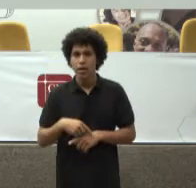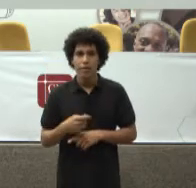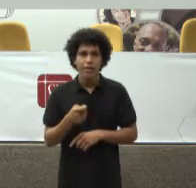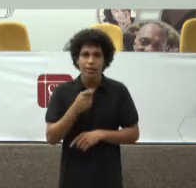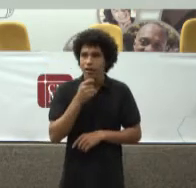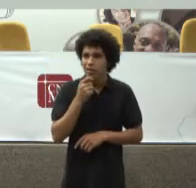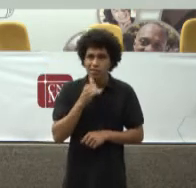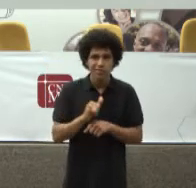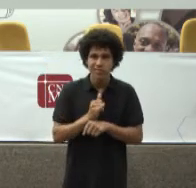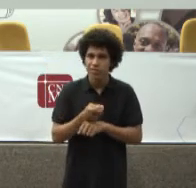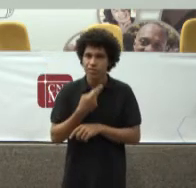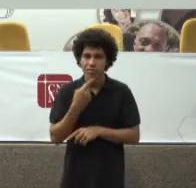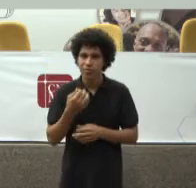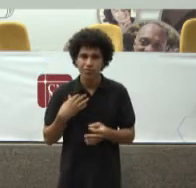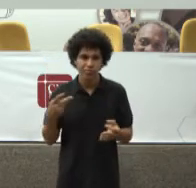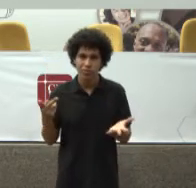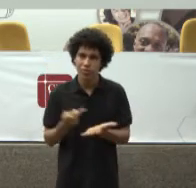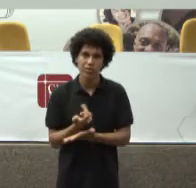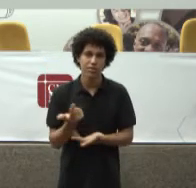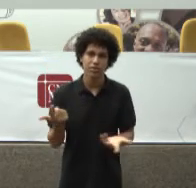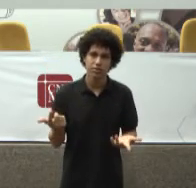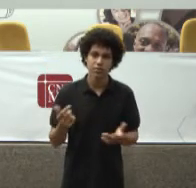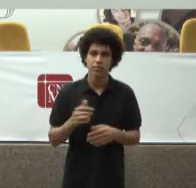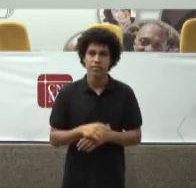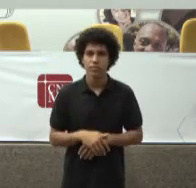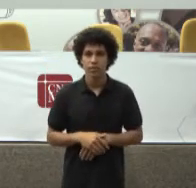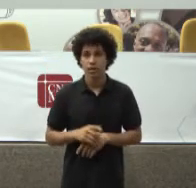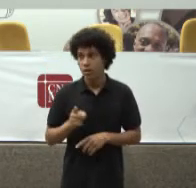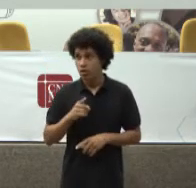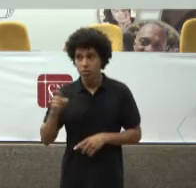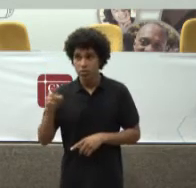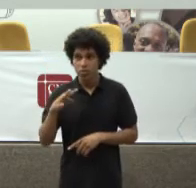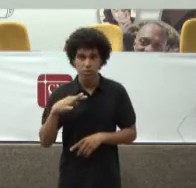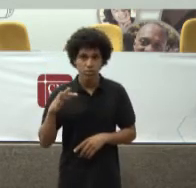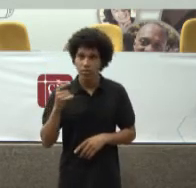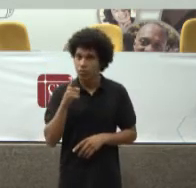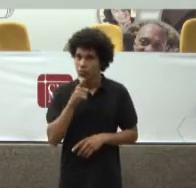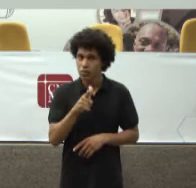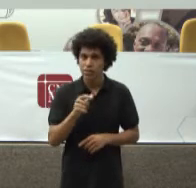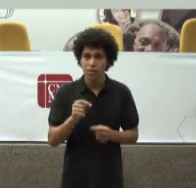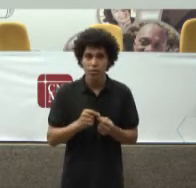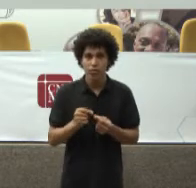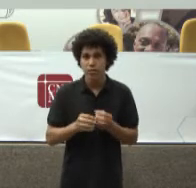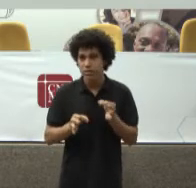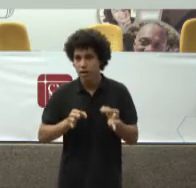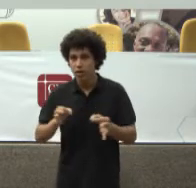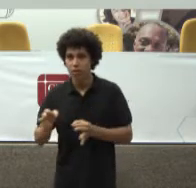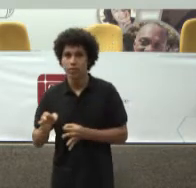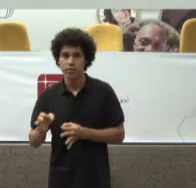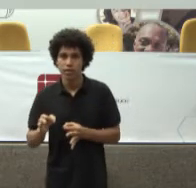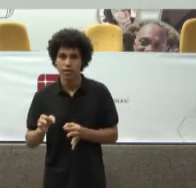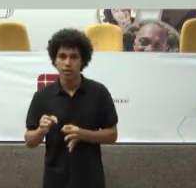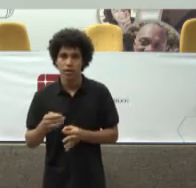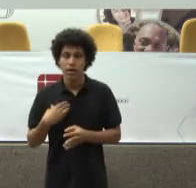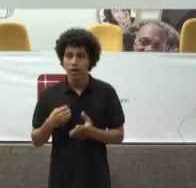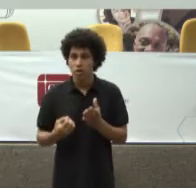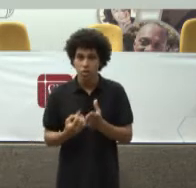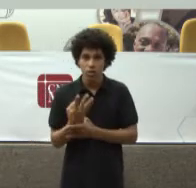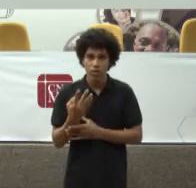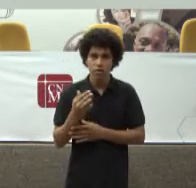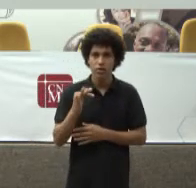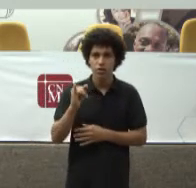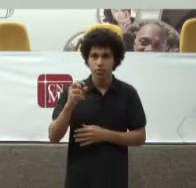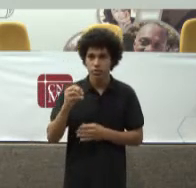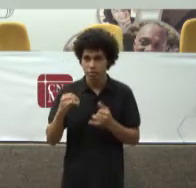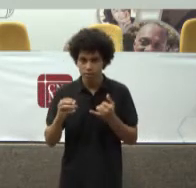Internalizada Pelos próprios Ministérios Públicos Nós não conseguimos Formatar A nossa instituição Para ser o